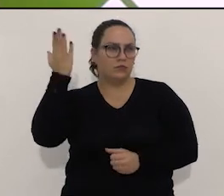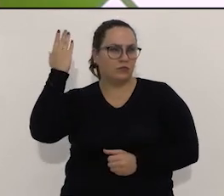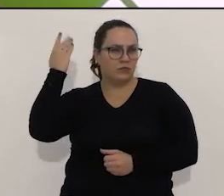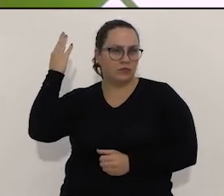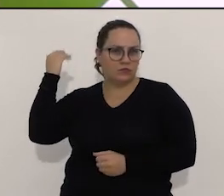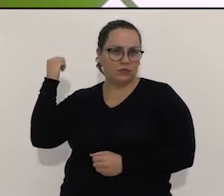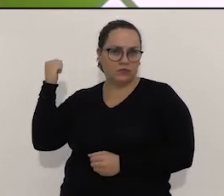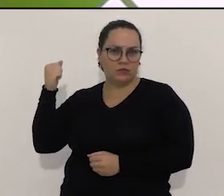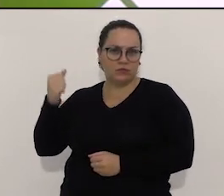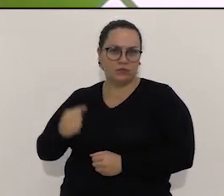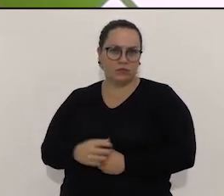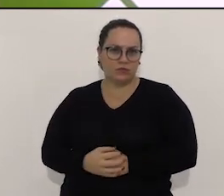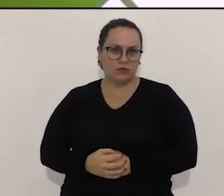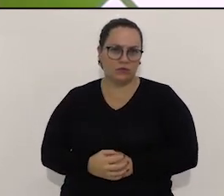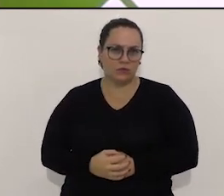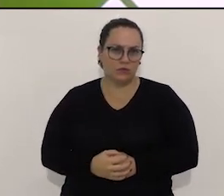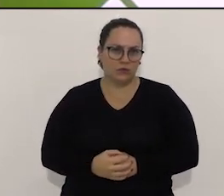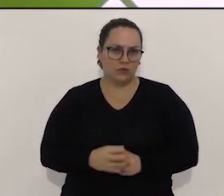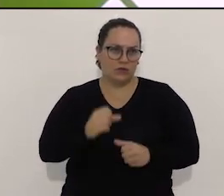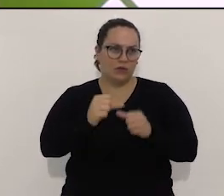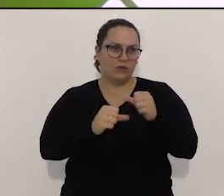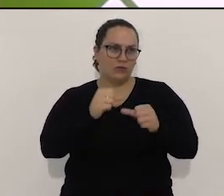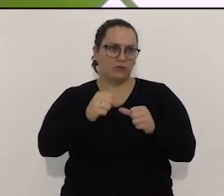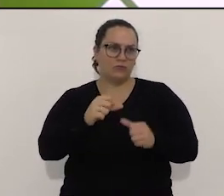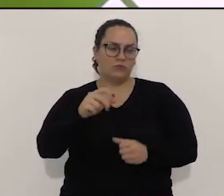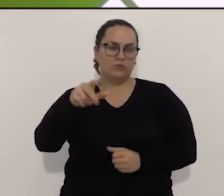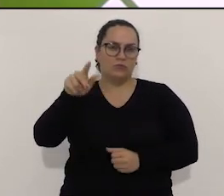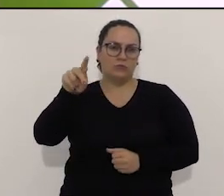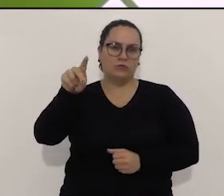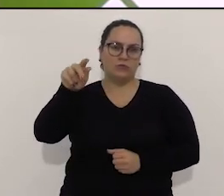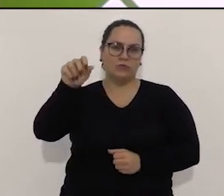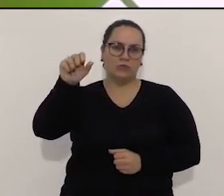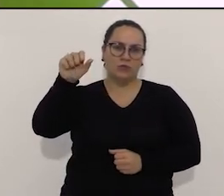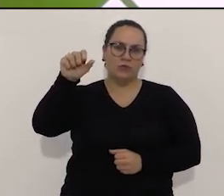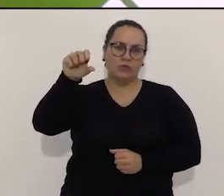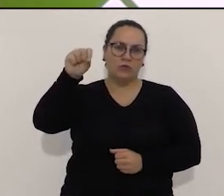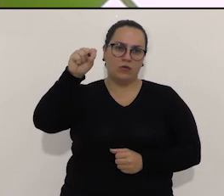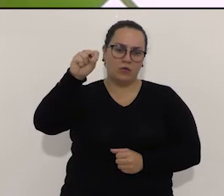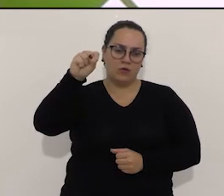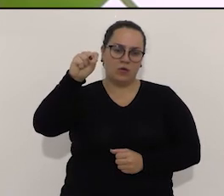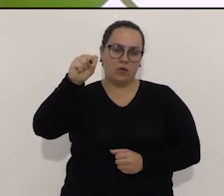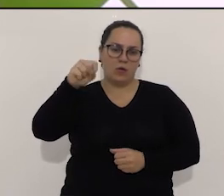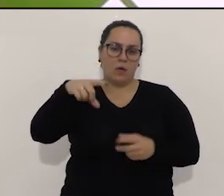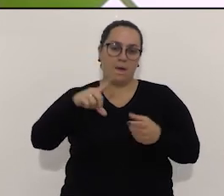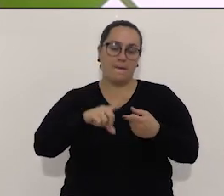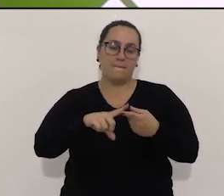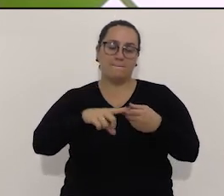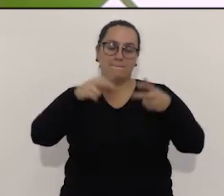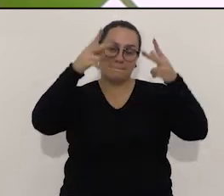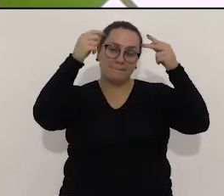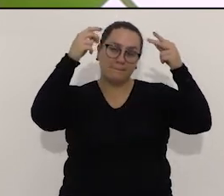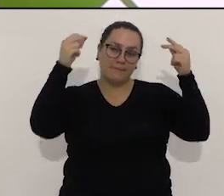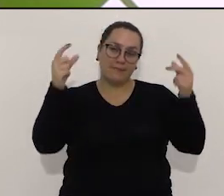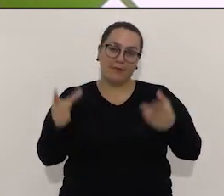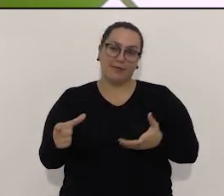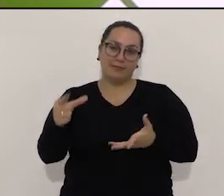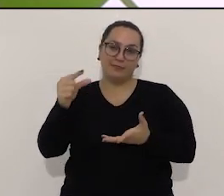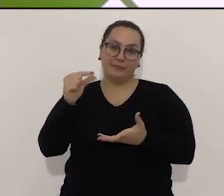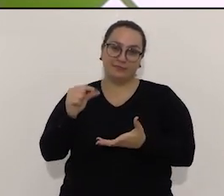trouxe para a Avaré, e ser transformada no pronto-socorro, justamente porque o gestor achava que com isso economizava,